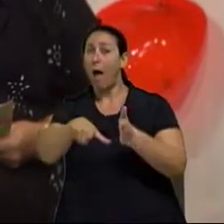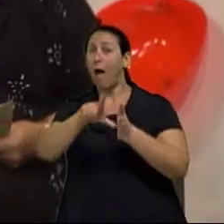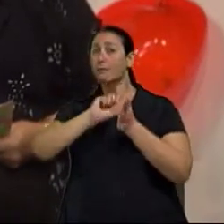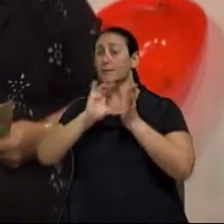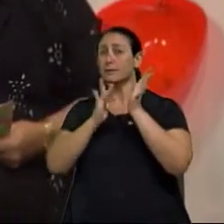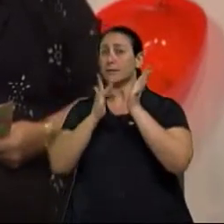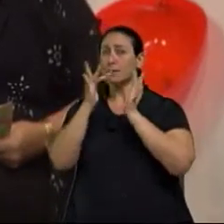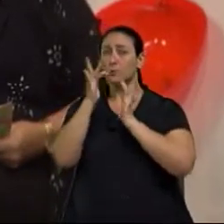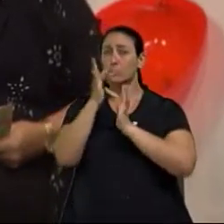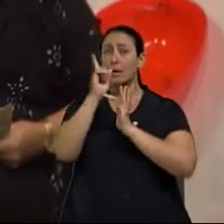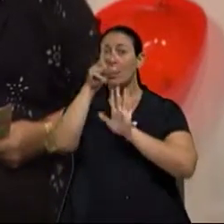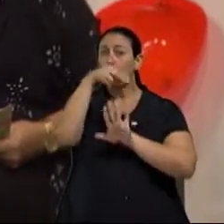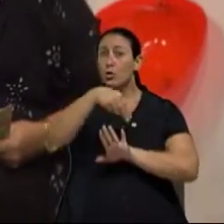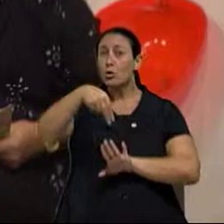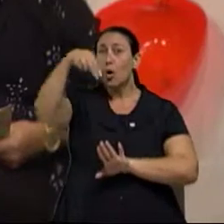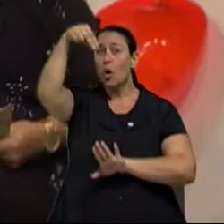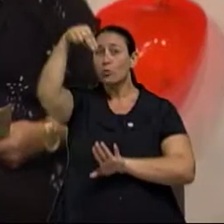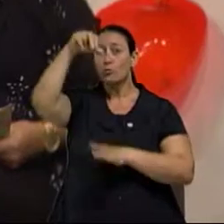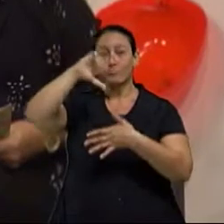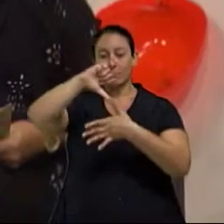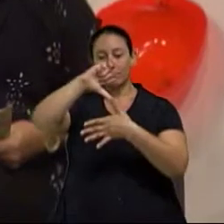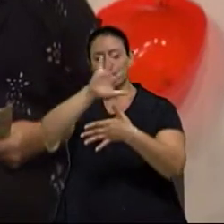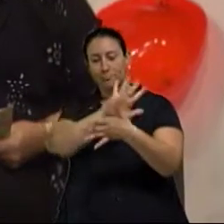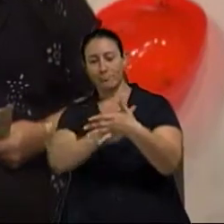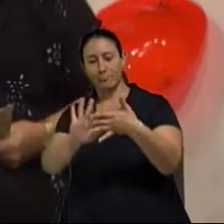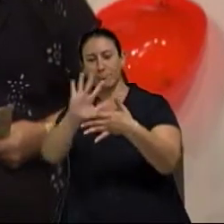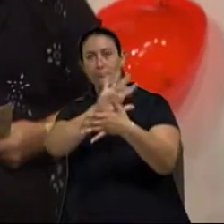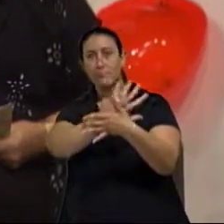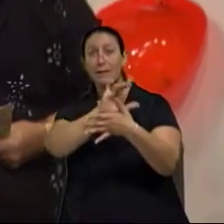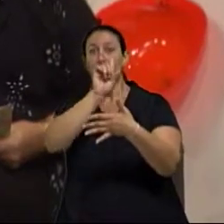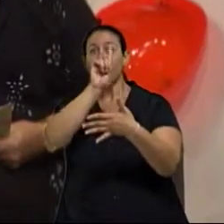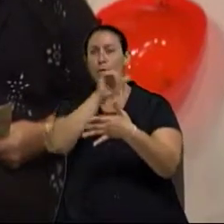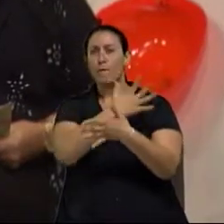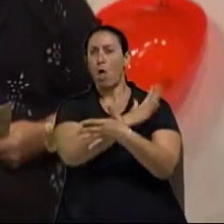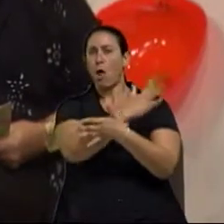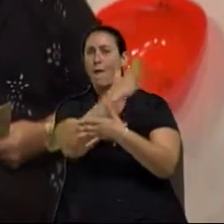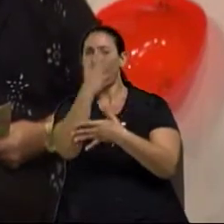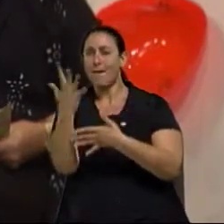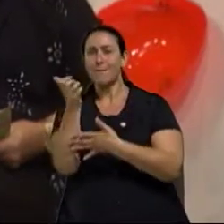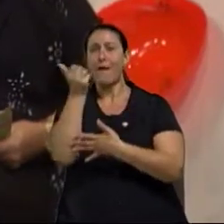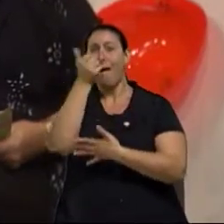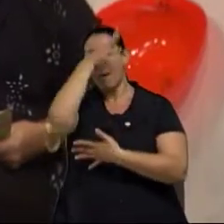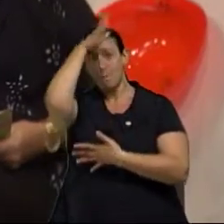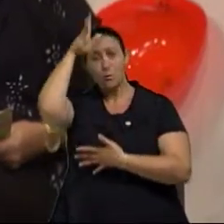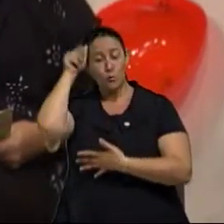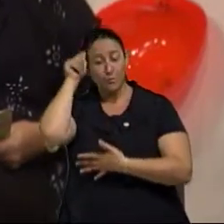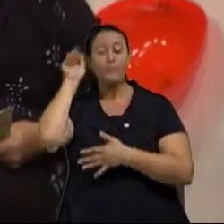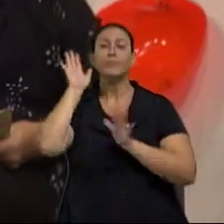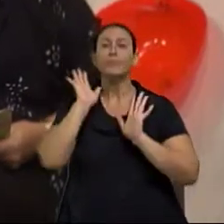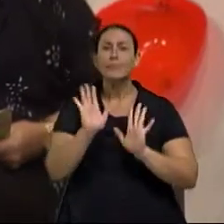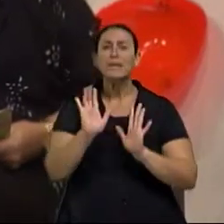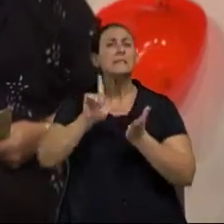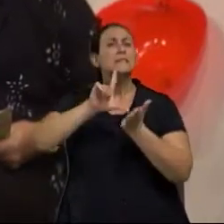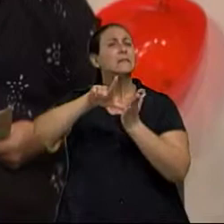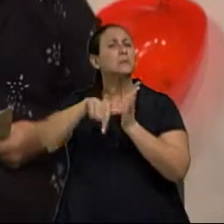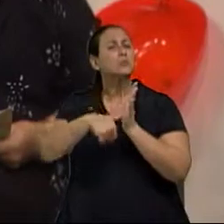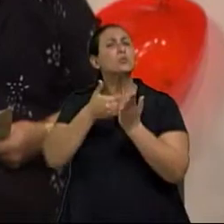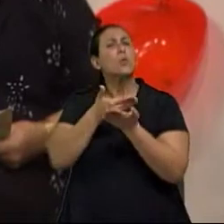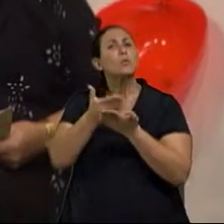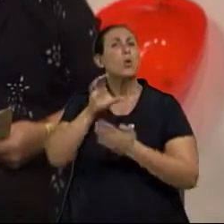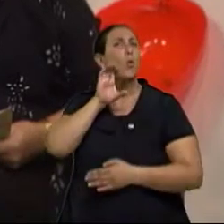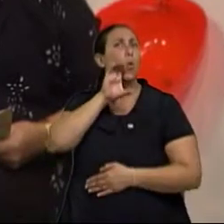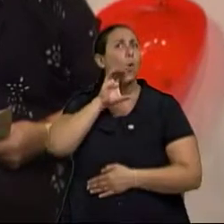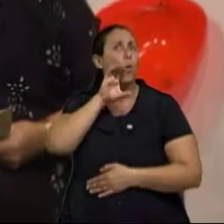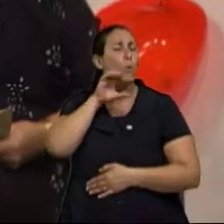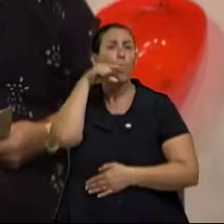do Sul, na Floresta Amazônica. Depois os povos pré-colombianos começaram a cultivar o cacau e